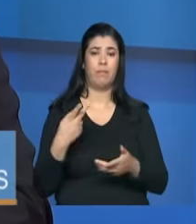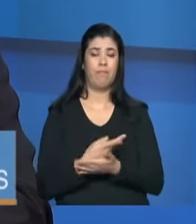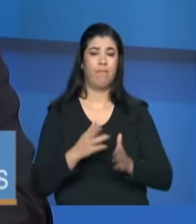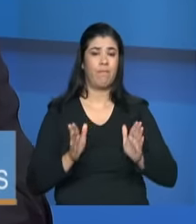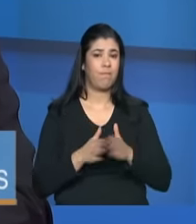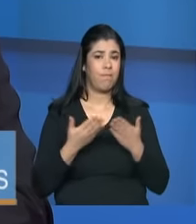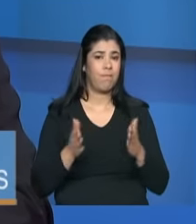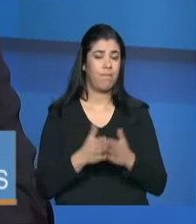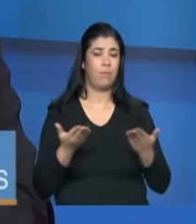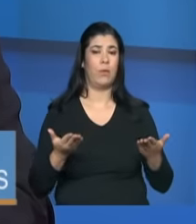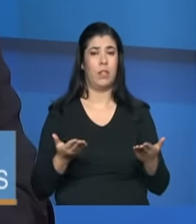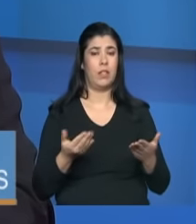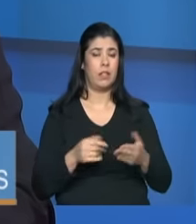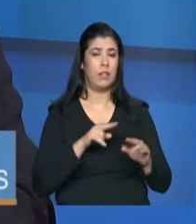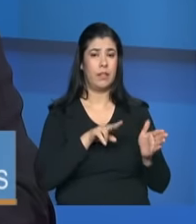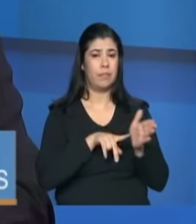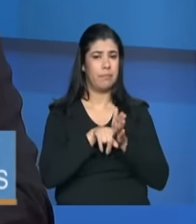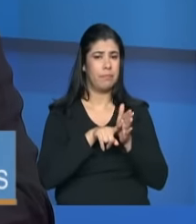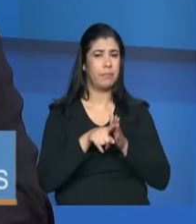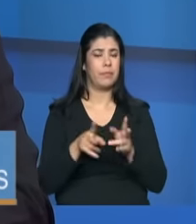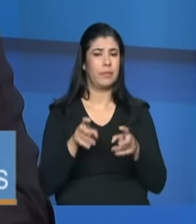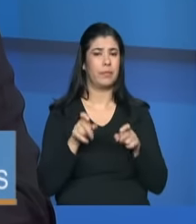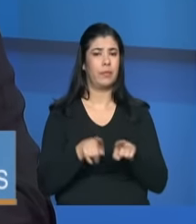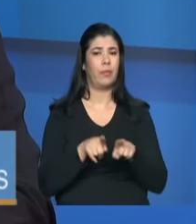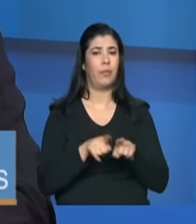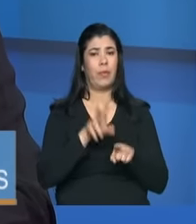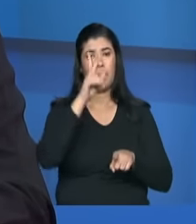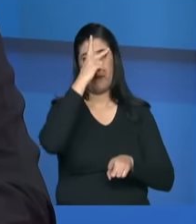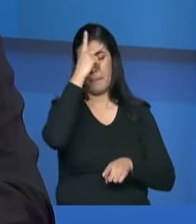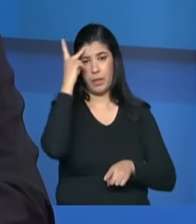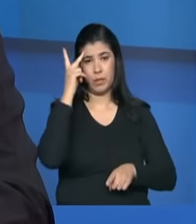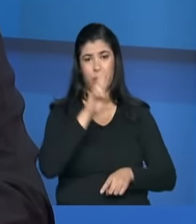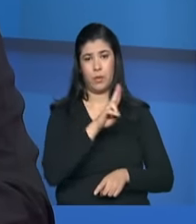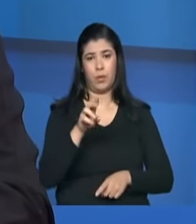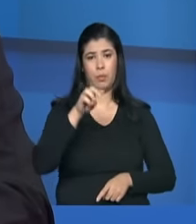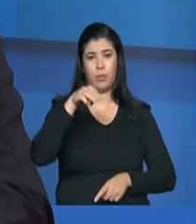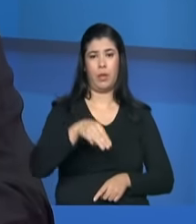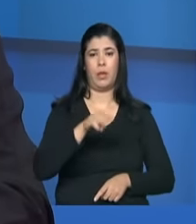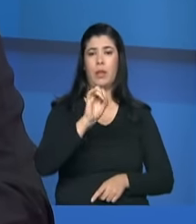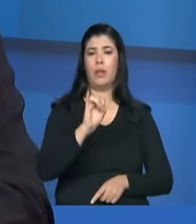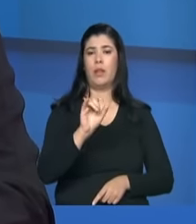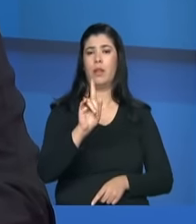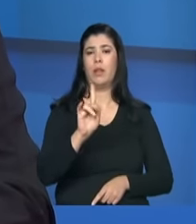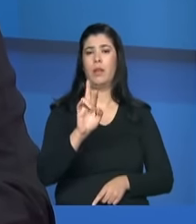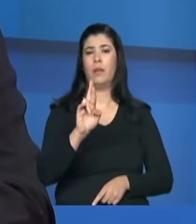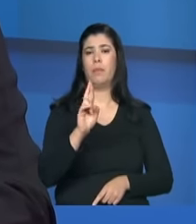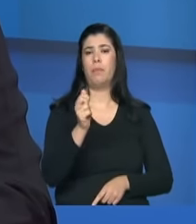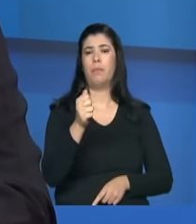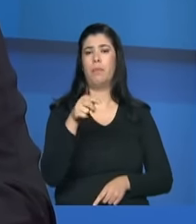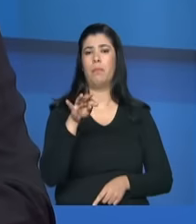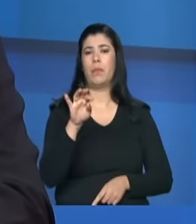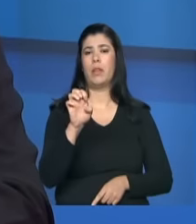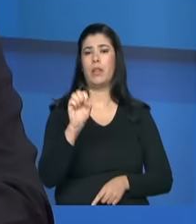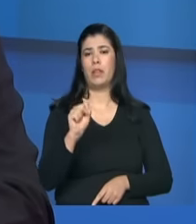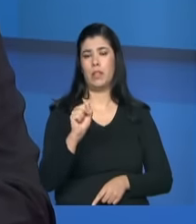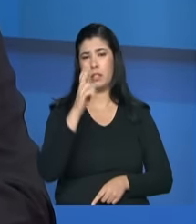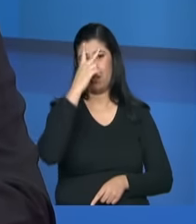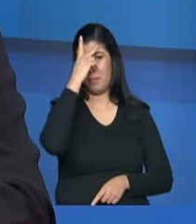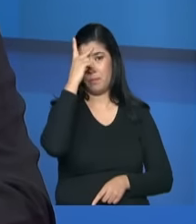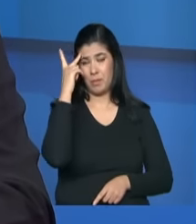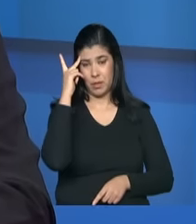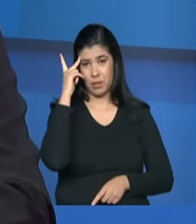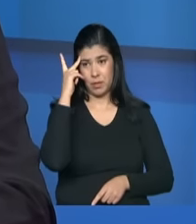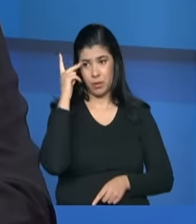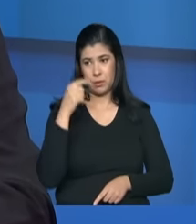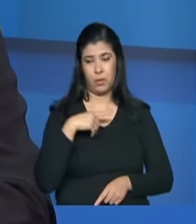também a gente pode verificar tem também os migrantes que hoje nós temos uma quantidade enorme de migrantes que está vindo para o